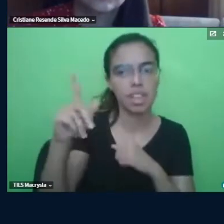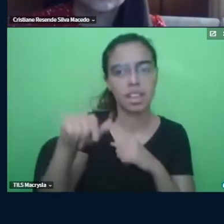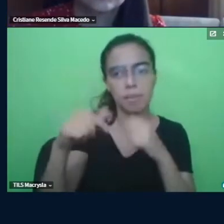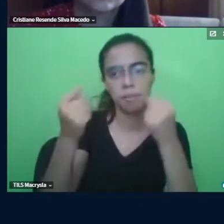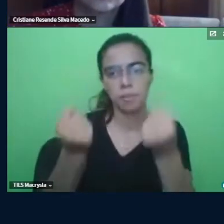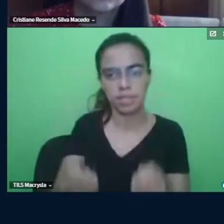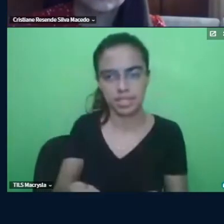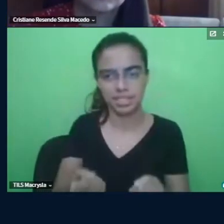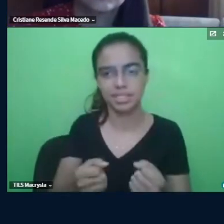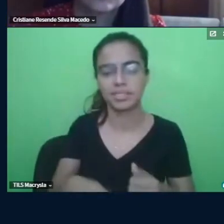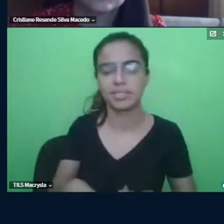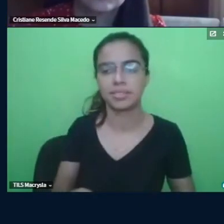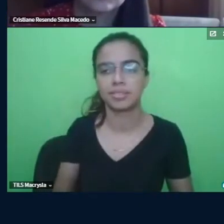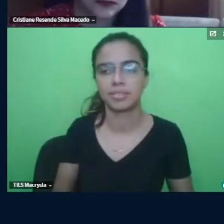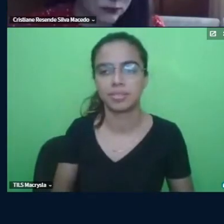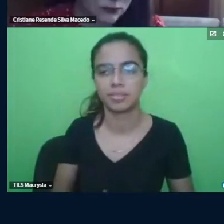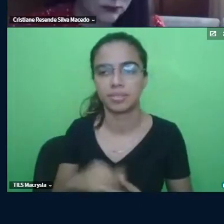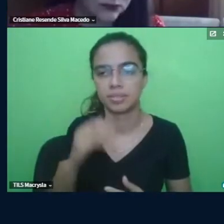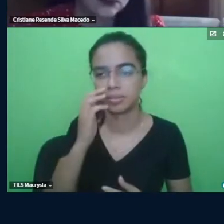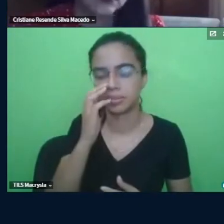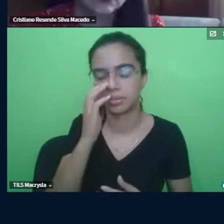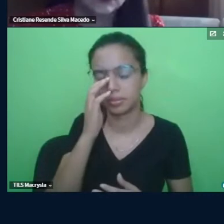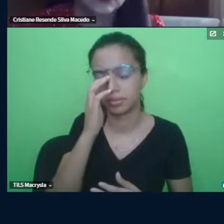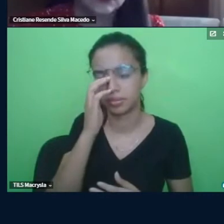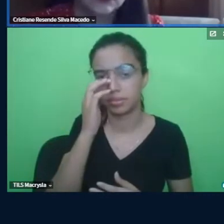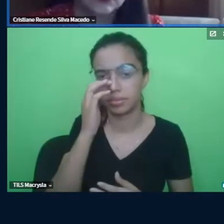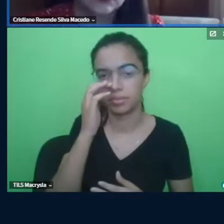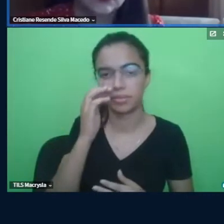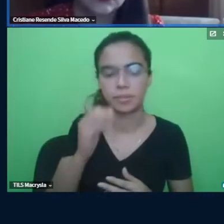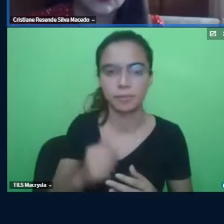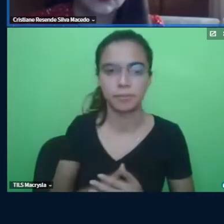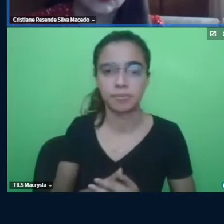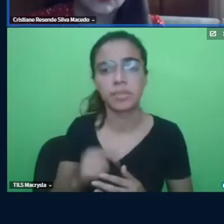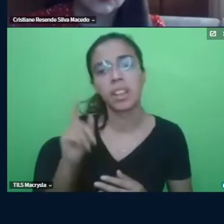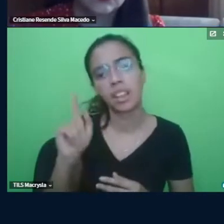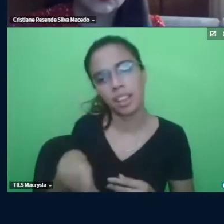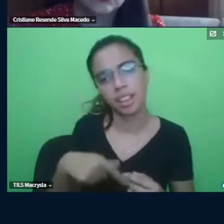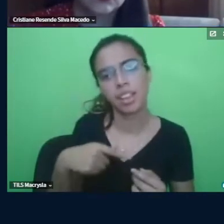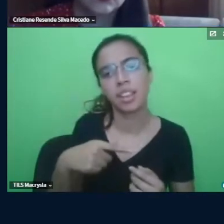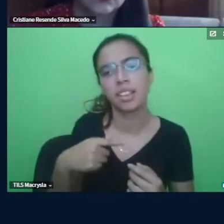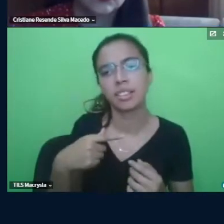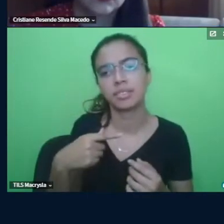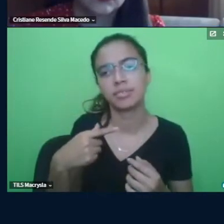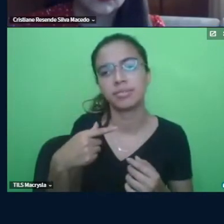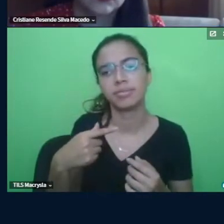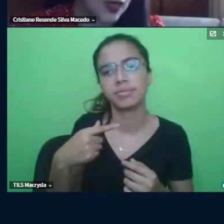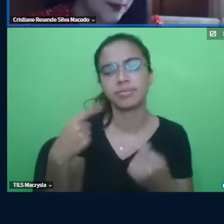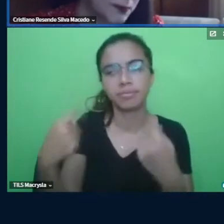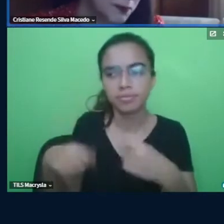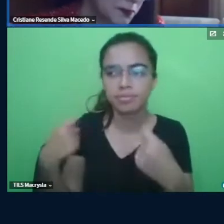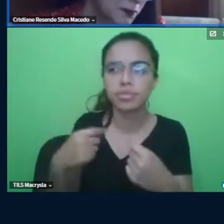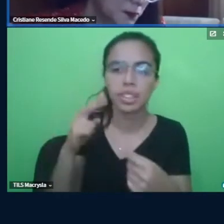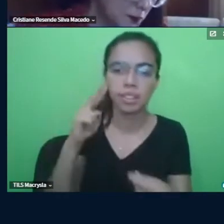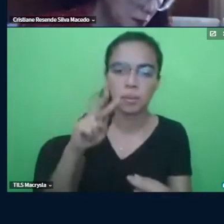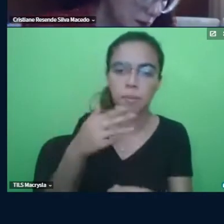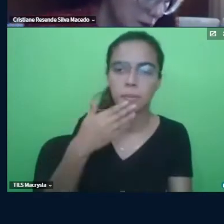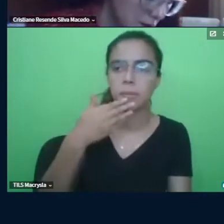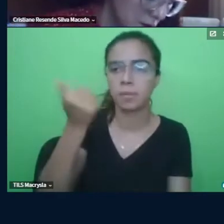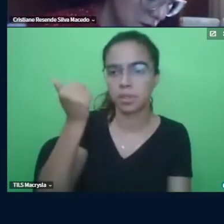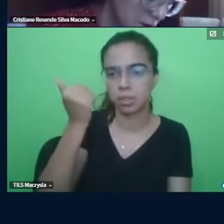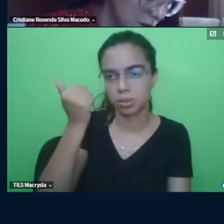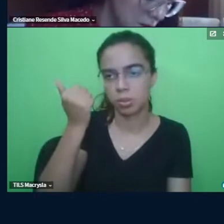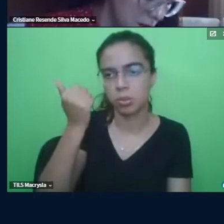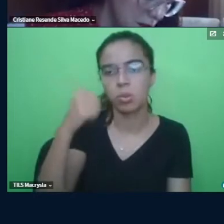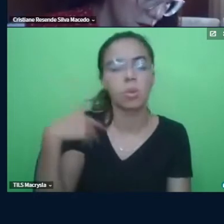tá então seria mais ou menos por esse motivo para você justificar melhor um pouco a tua escolha